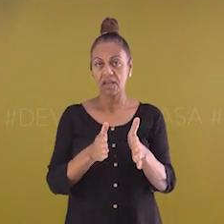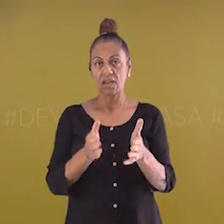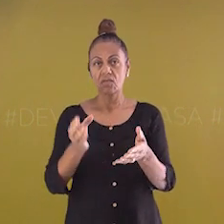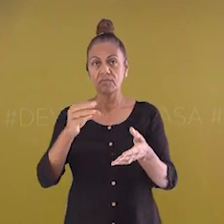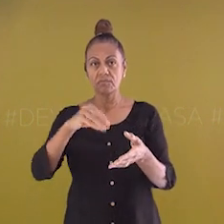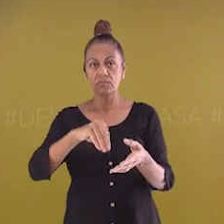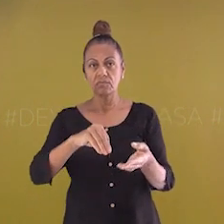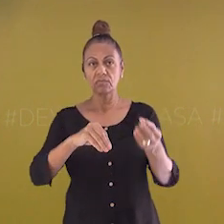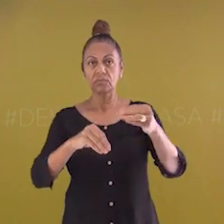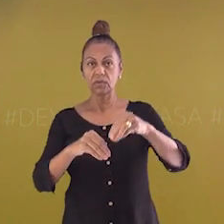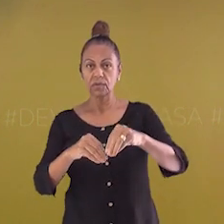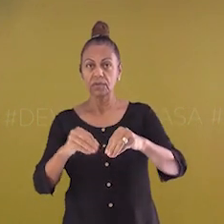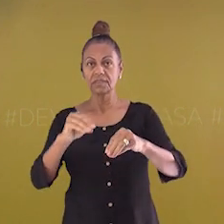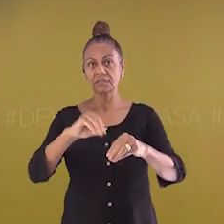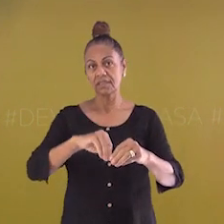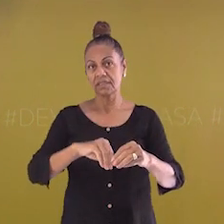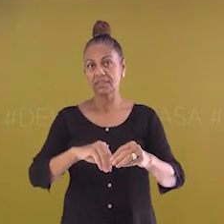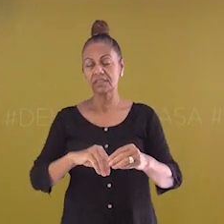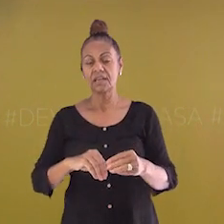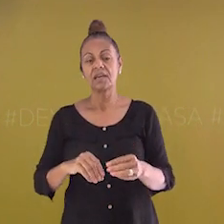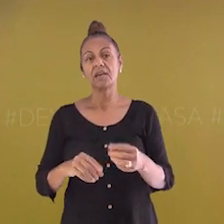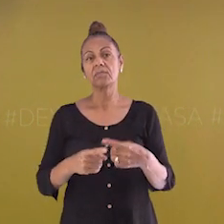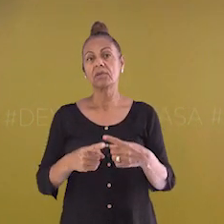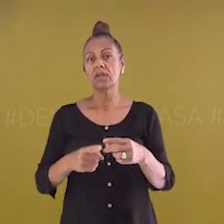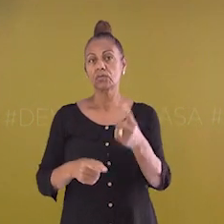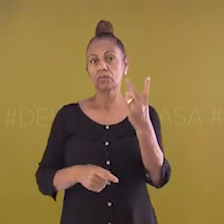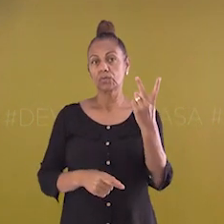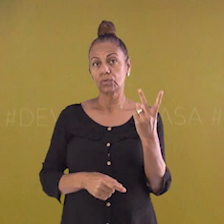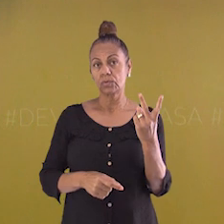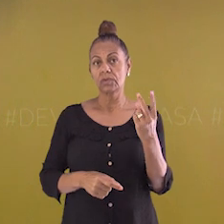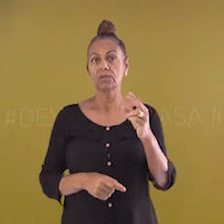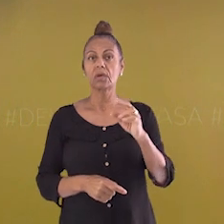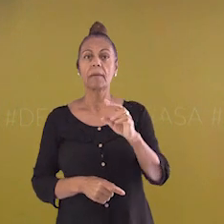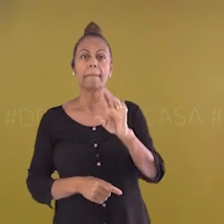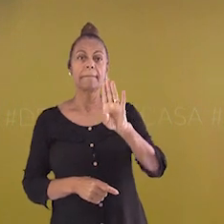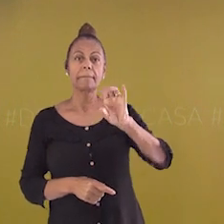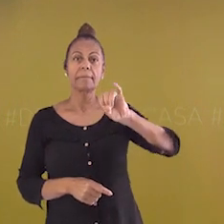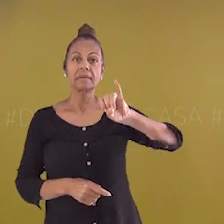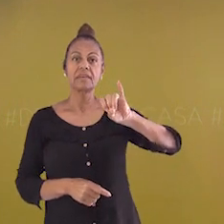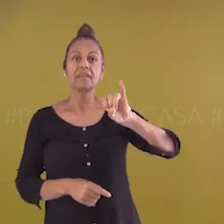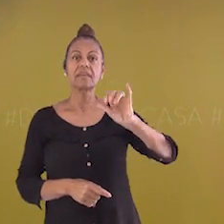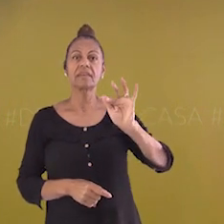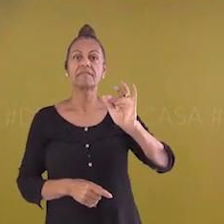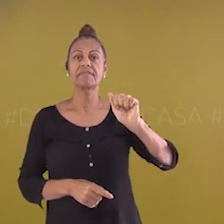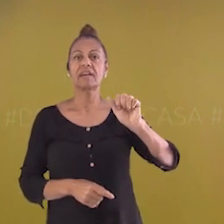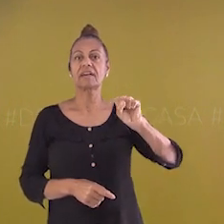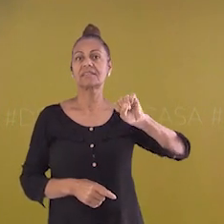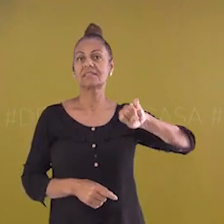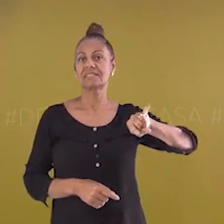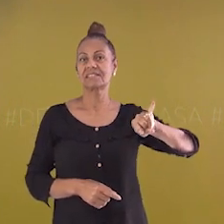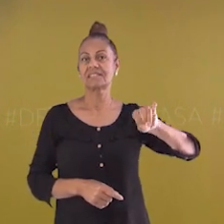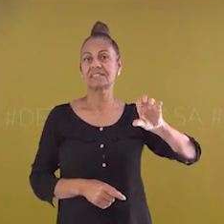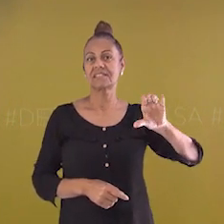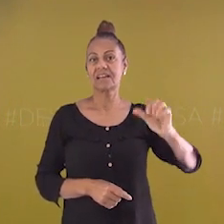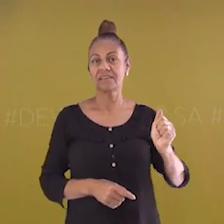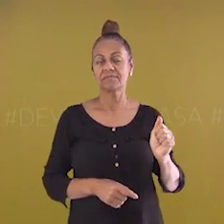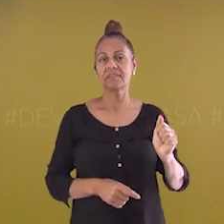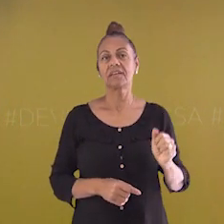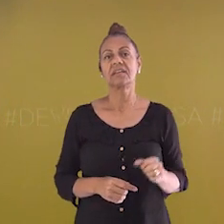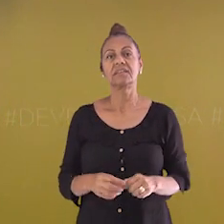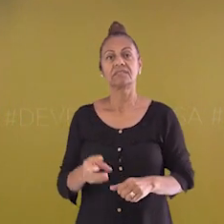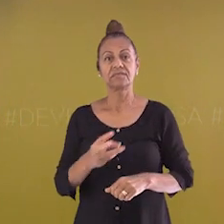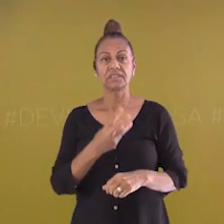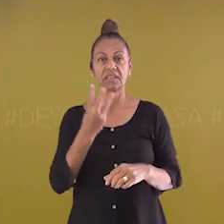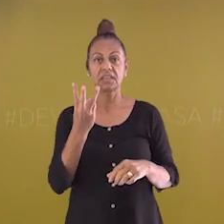que uma mistura com duas fases é chamada de bifásica. Uma mistura trifásica seria se